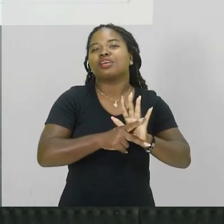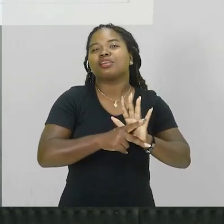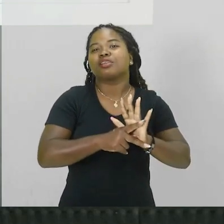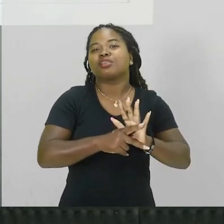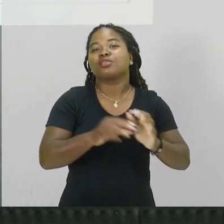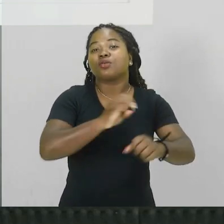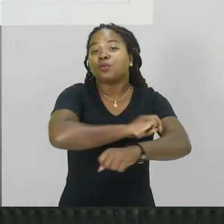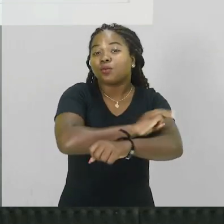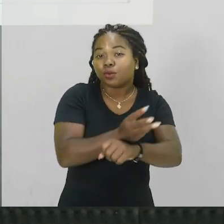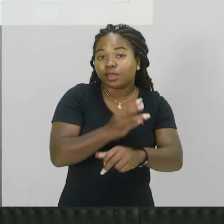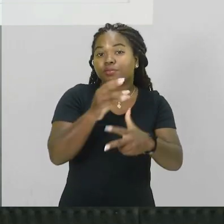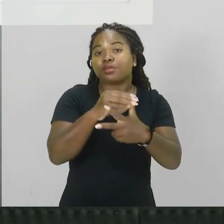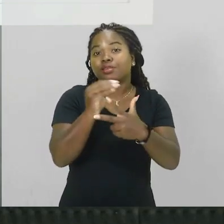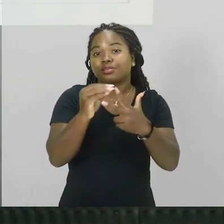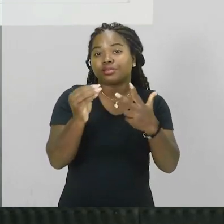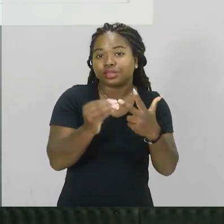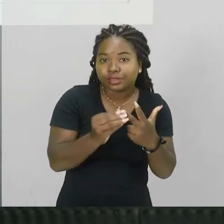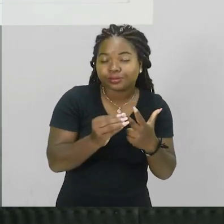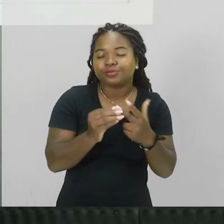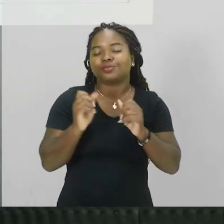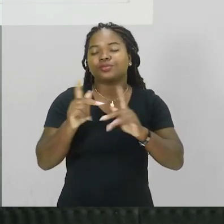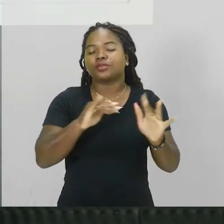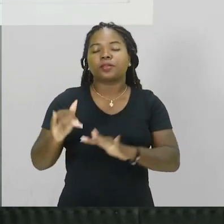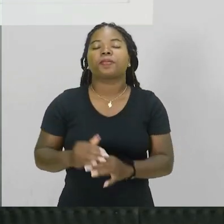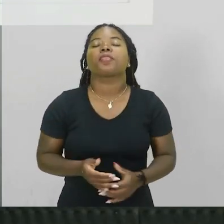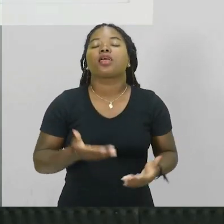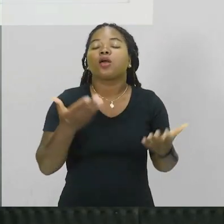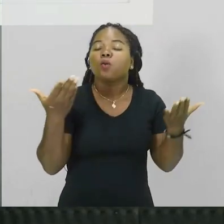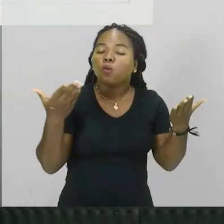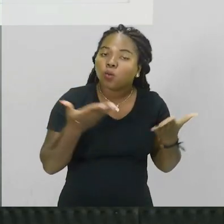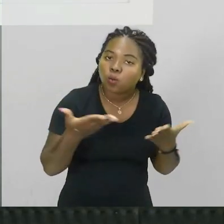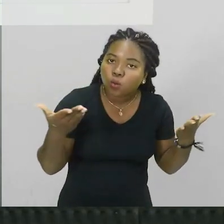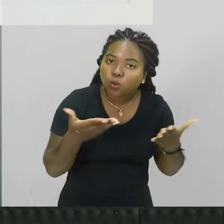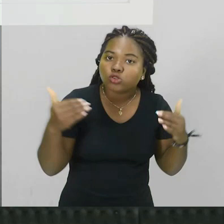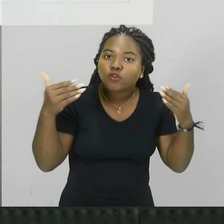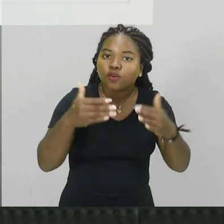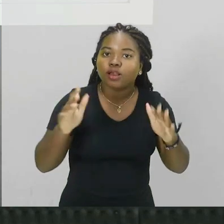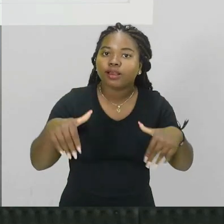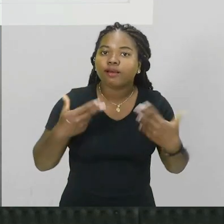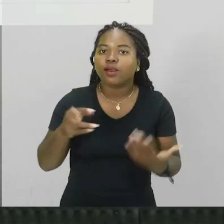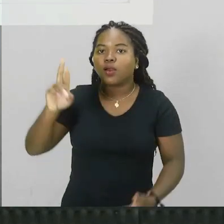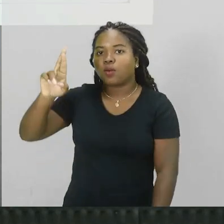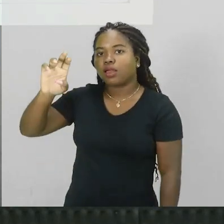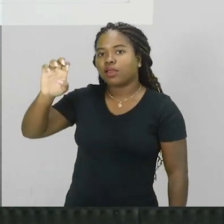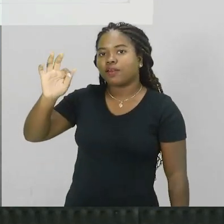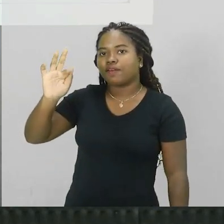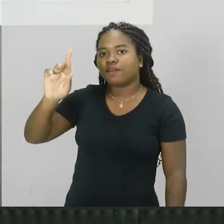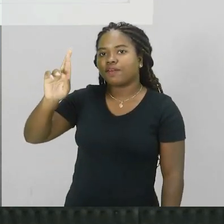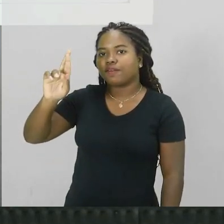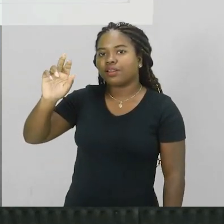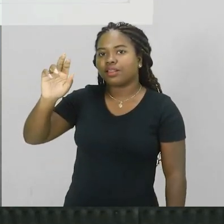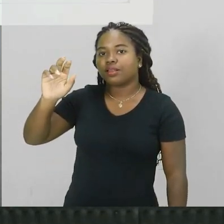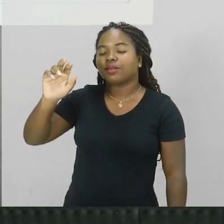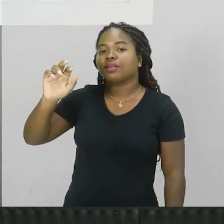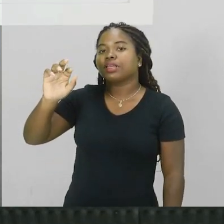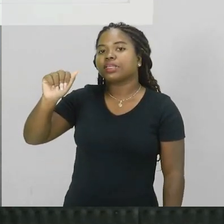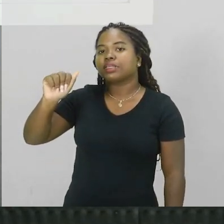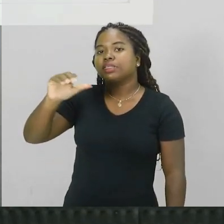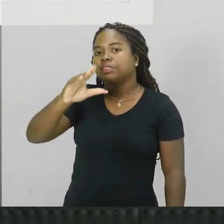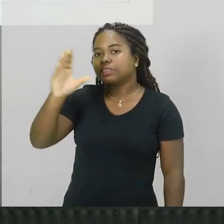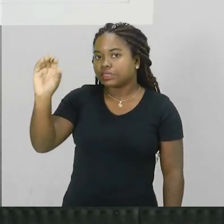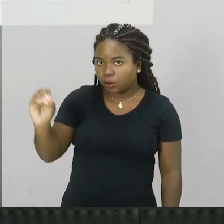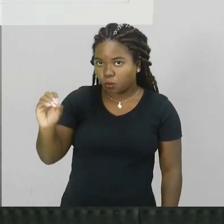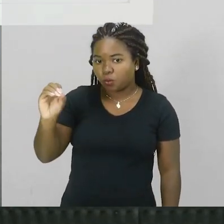o EMA Paz, e também a Ney. Bom, a aula de hoje, nós vamos falar de refração e lentes, tá ok?